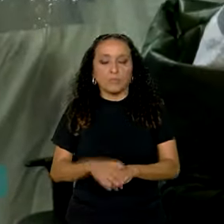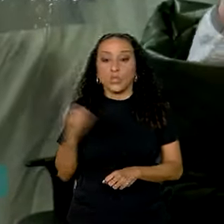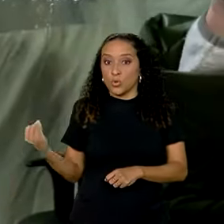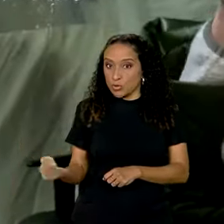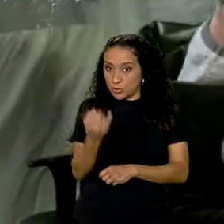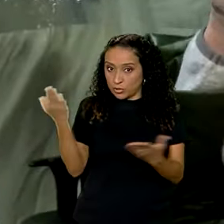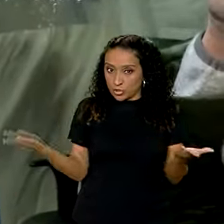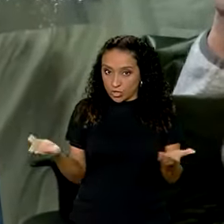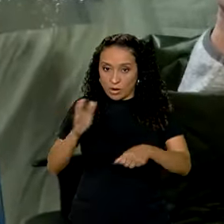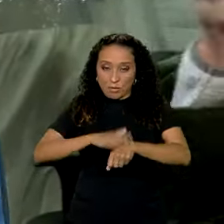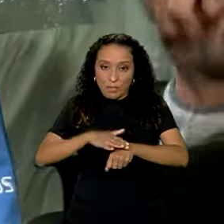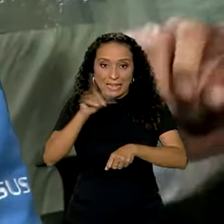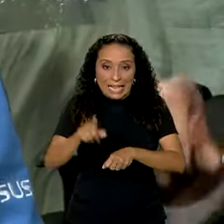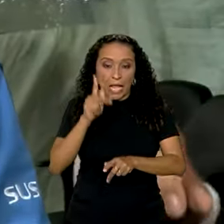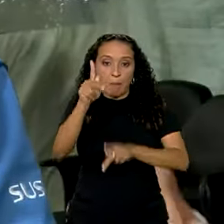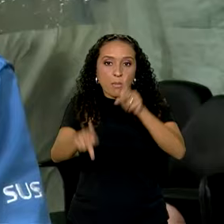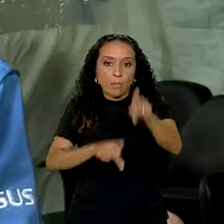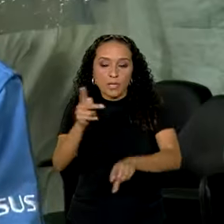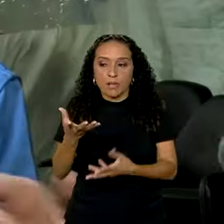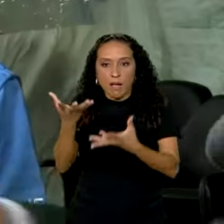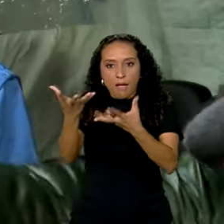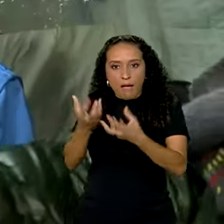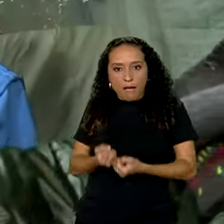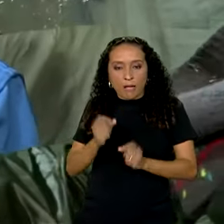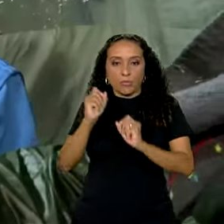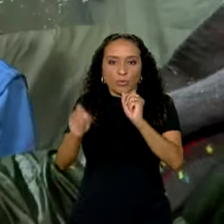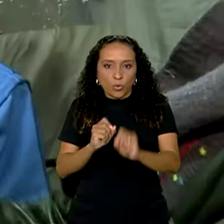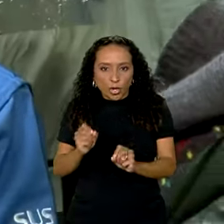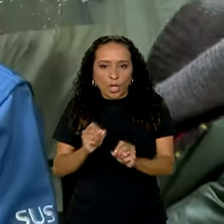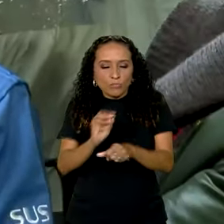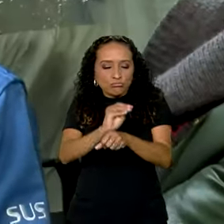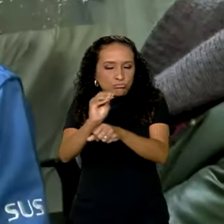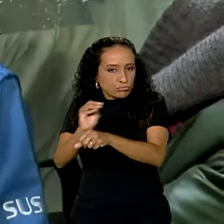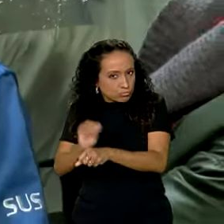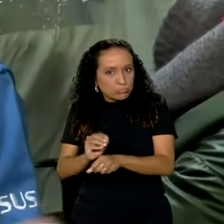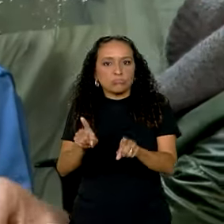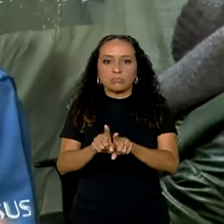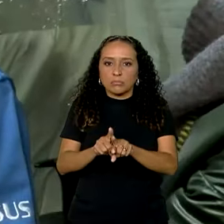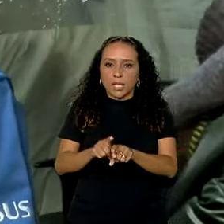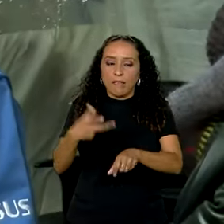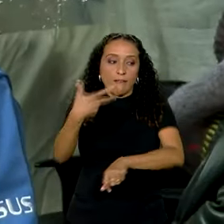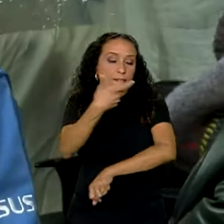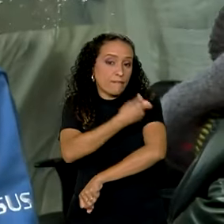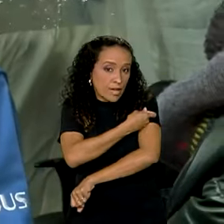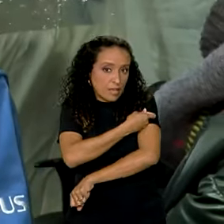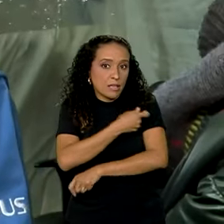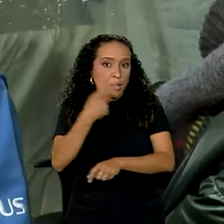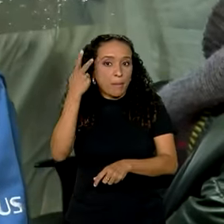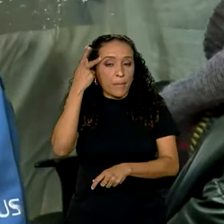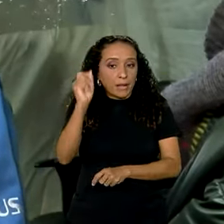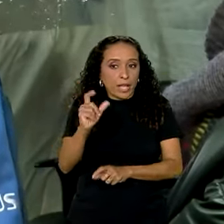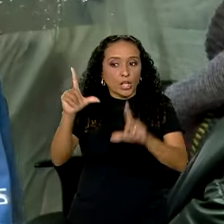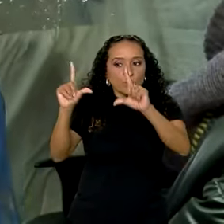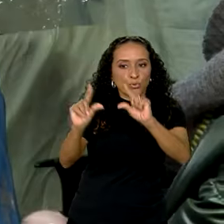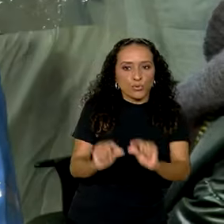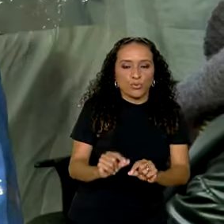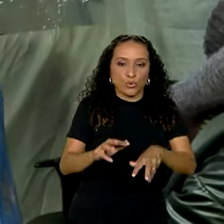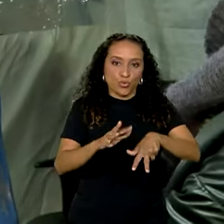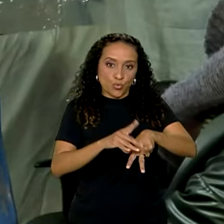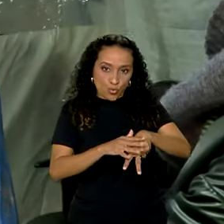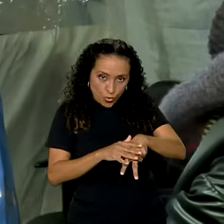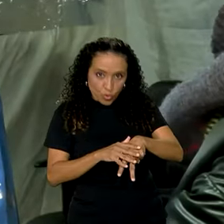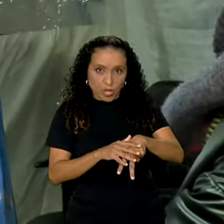momento que a população receba esse cuidado, seja vacinado para que a gente possa diminuir os casos